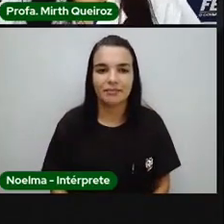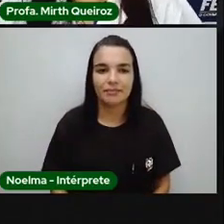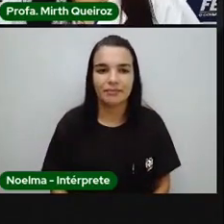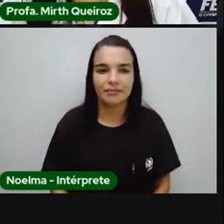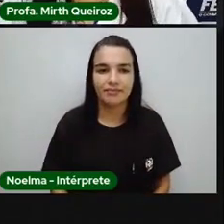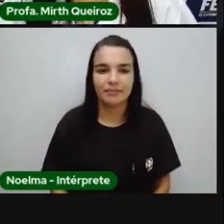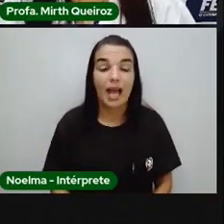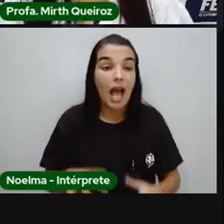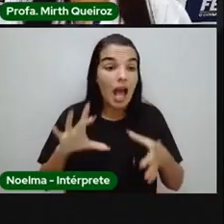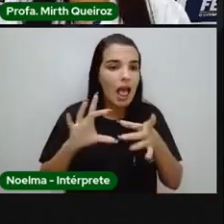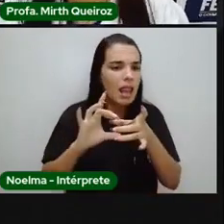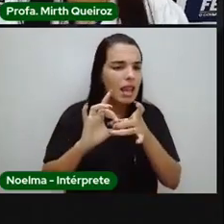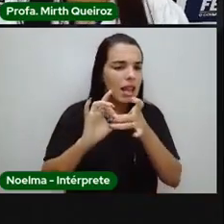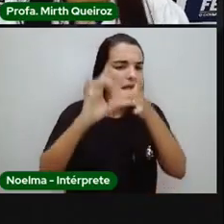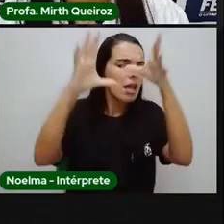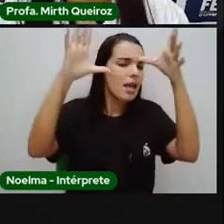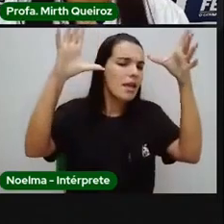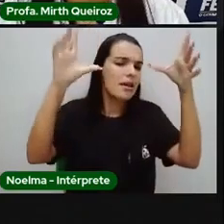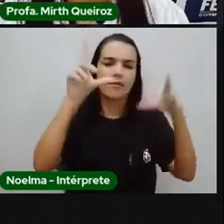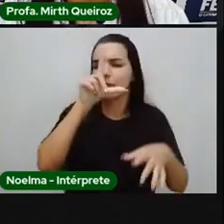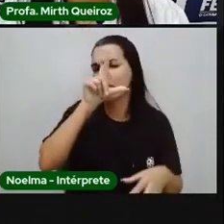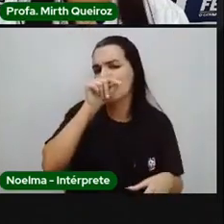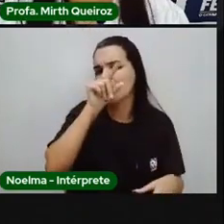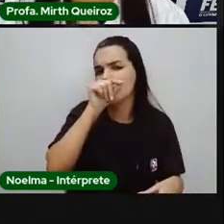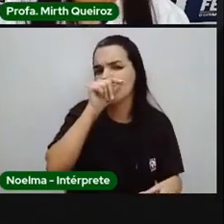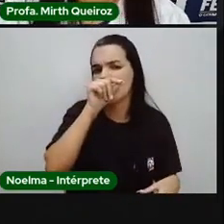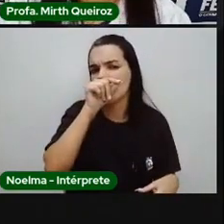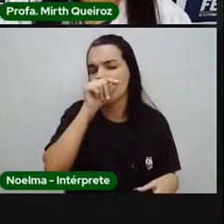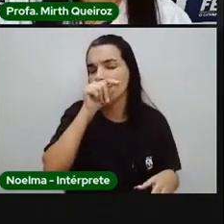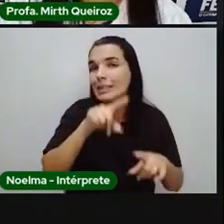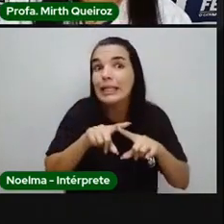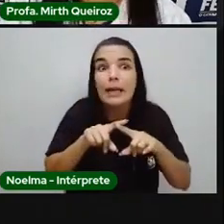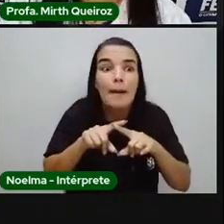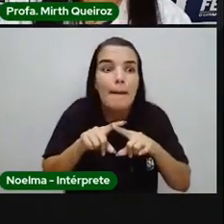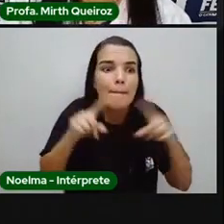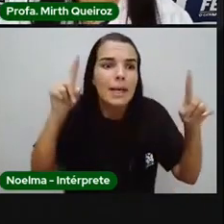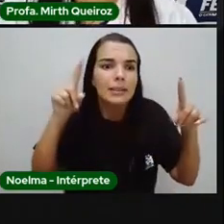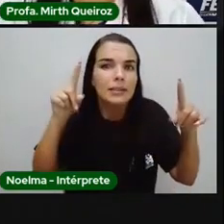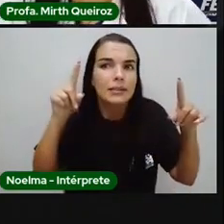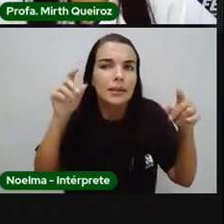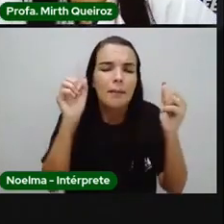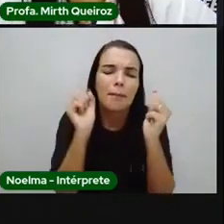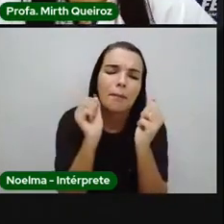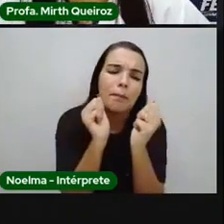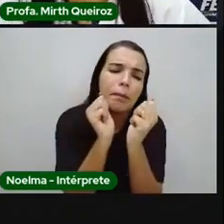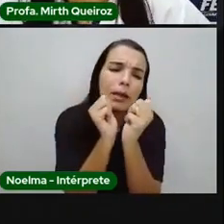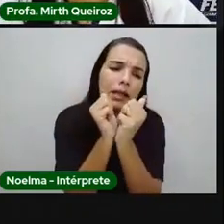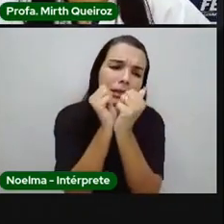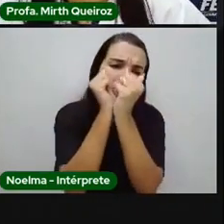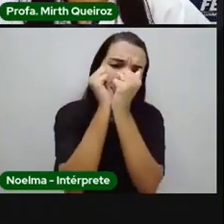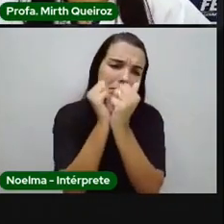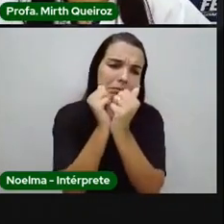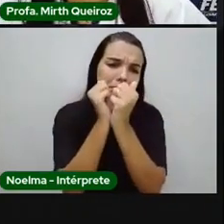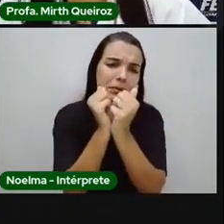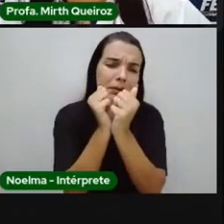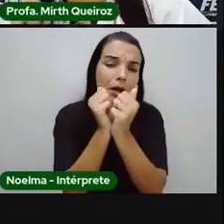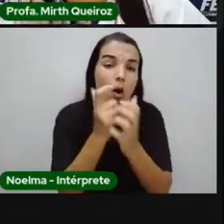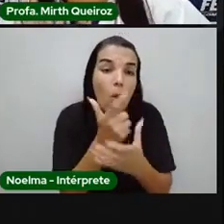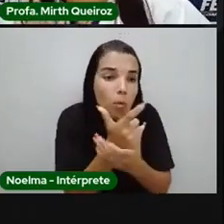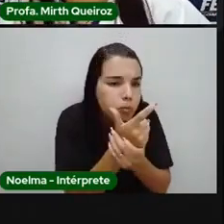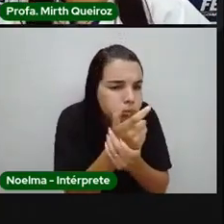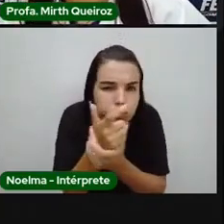Era livre o passarinho. Mas na rede ele caiu. Disse o caçador contente.